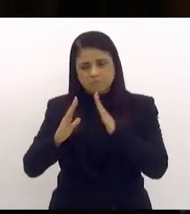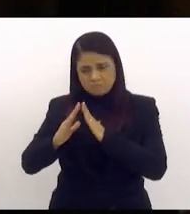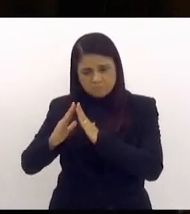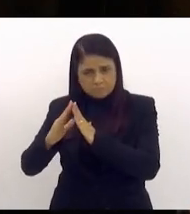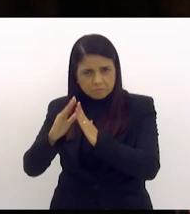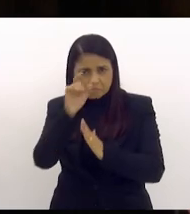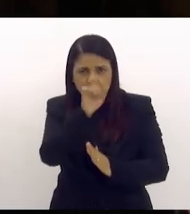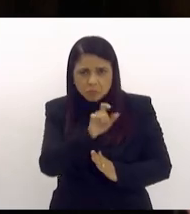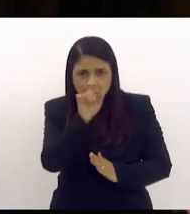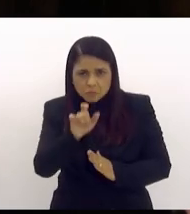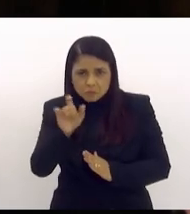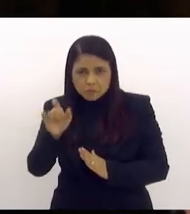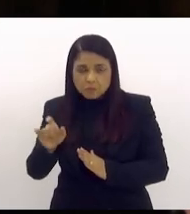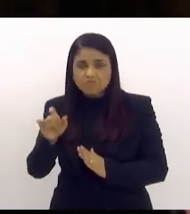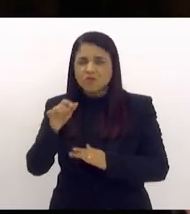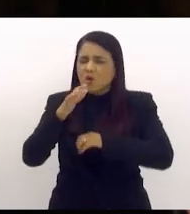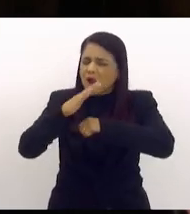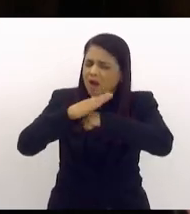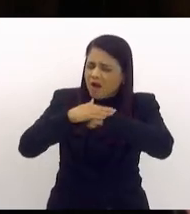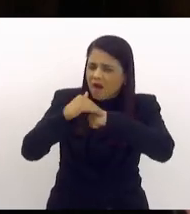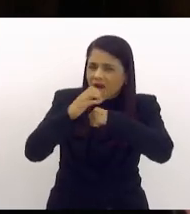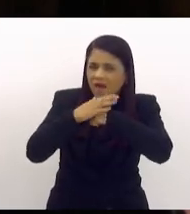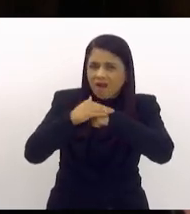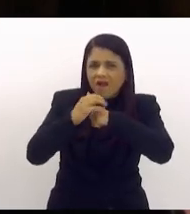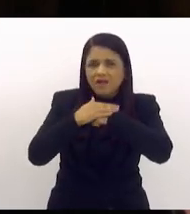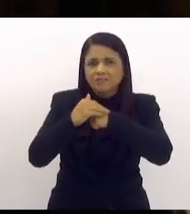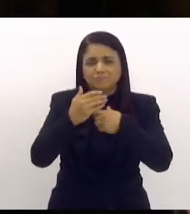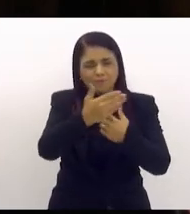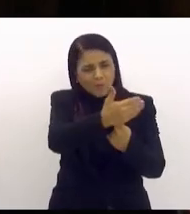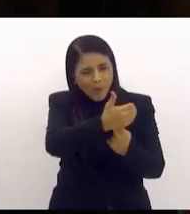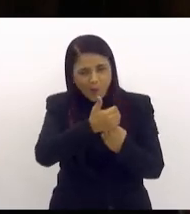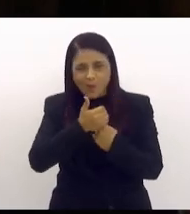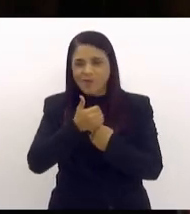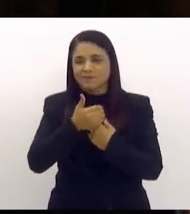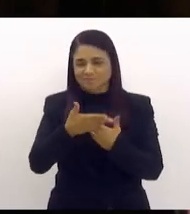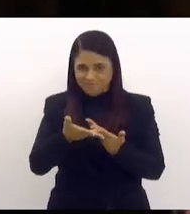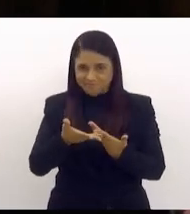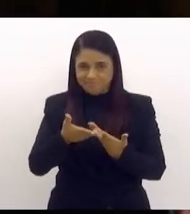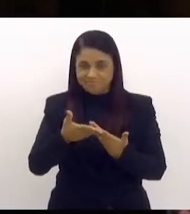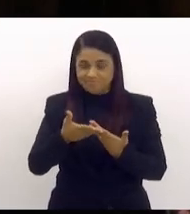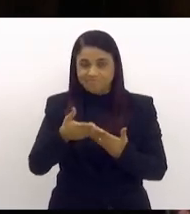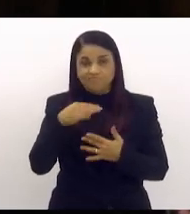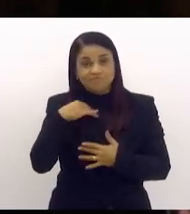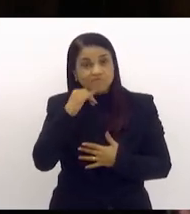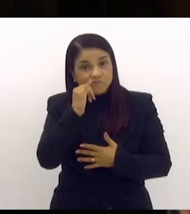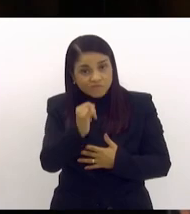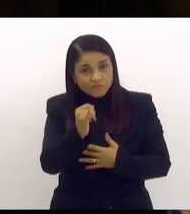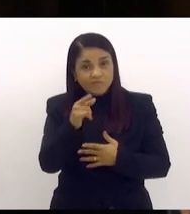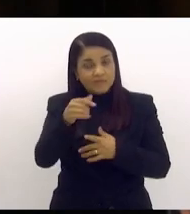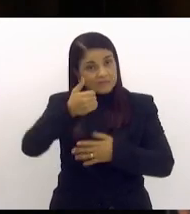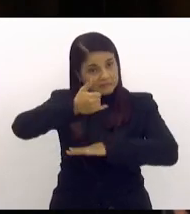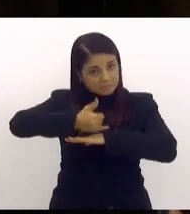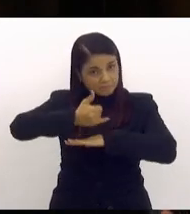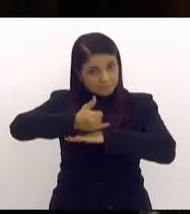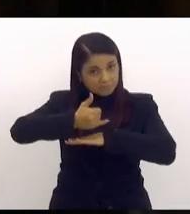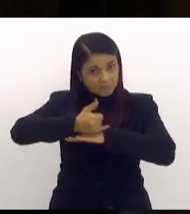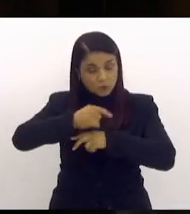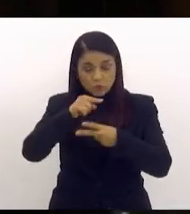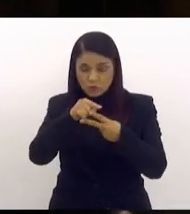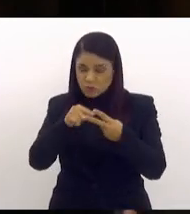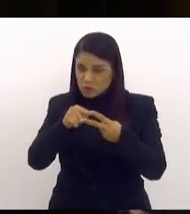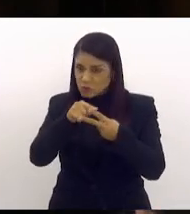pelo carinho pela receptividade dizer que lá duas demandas